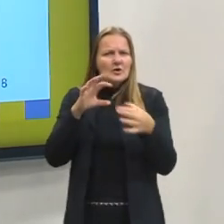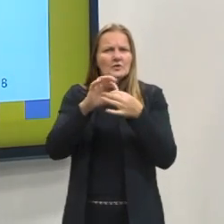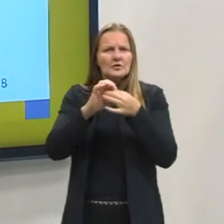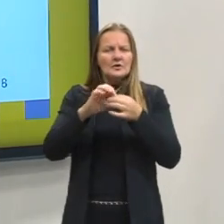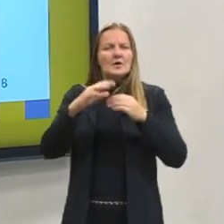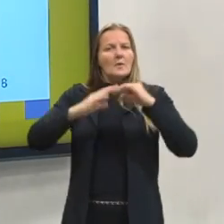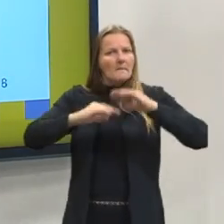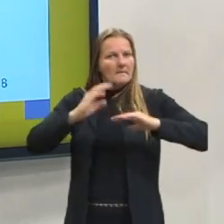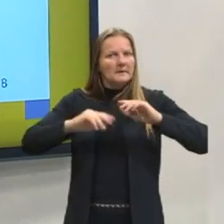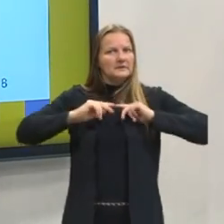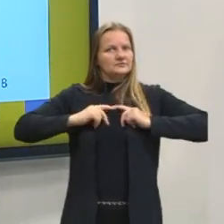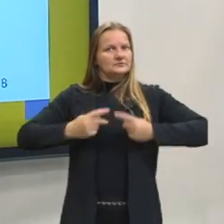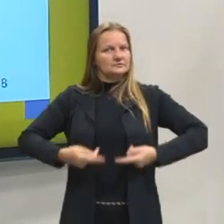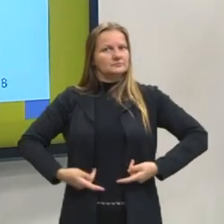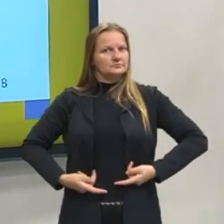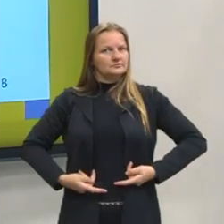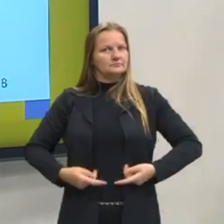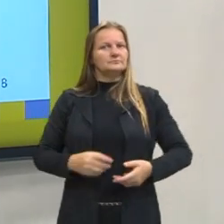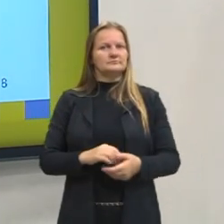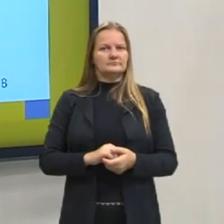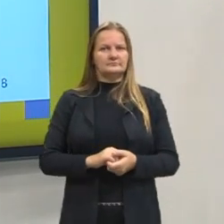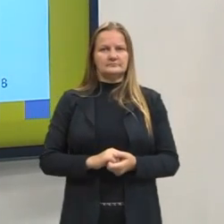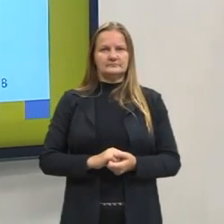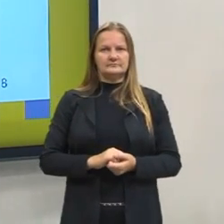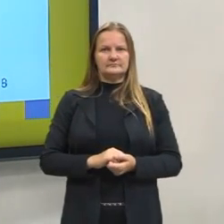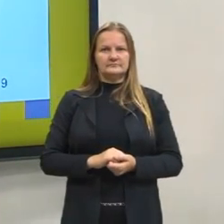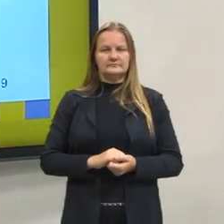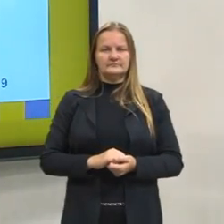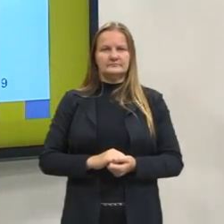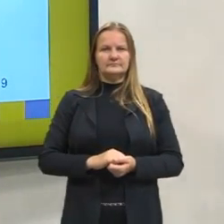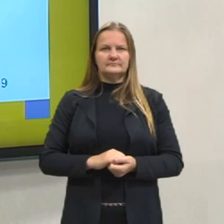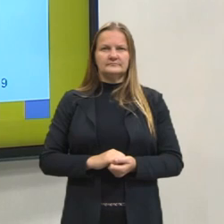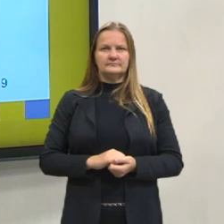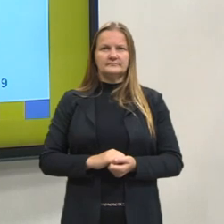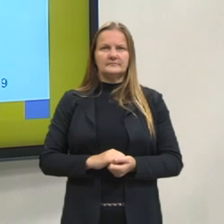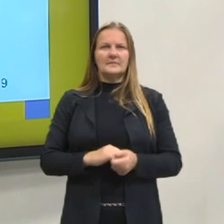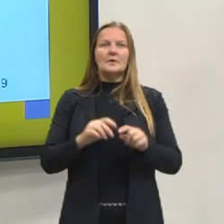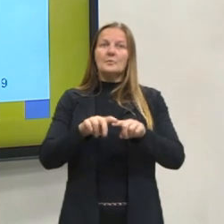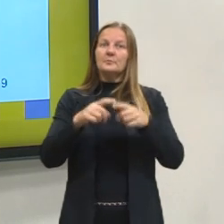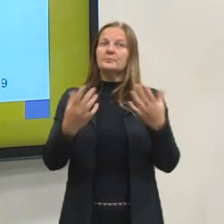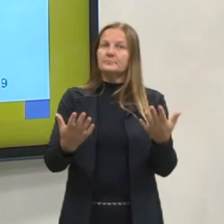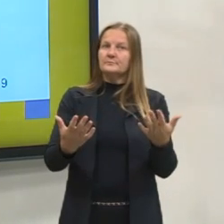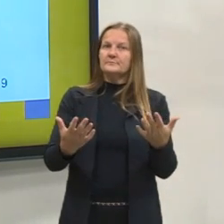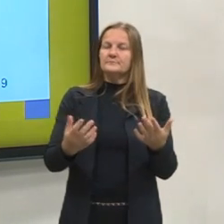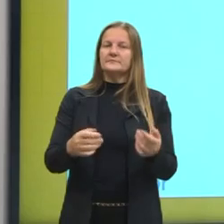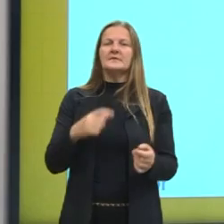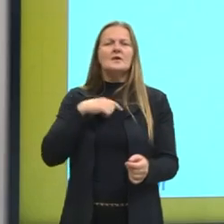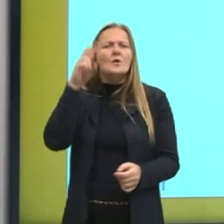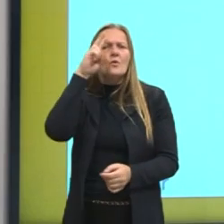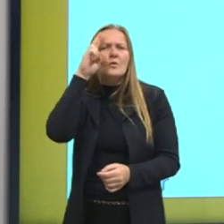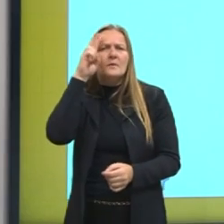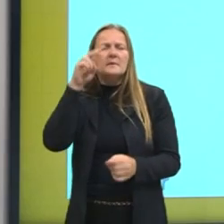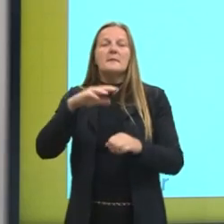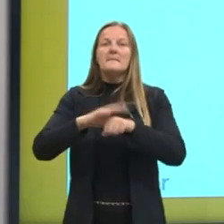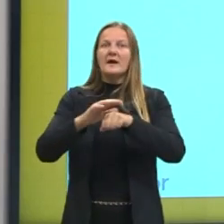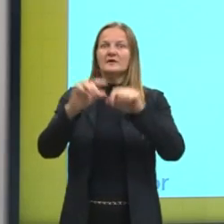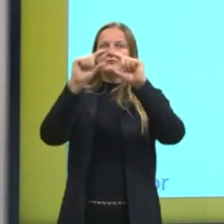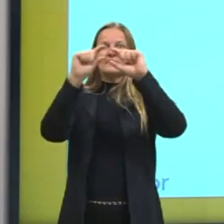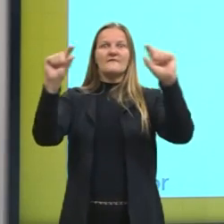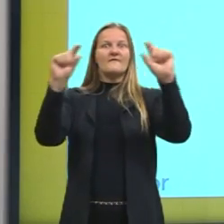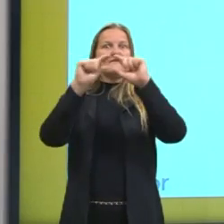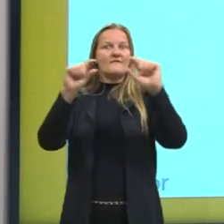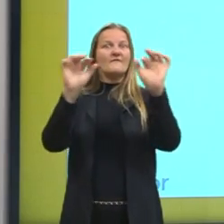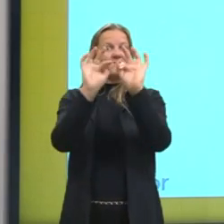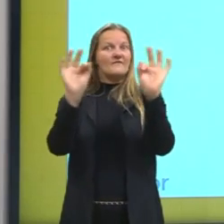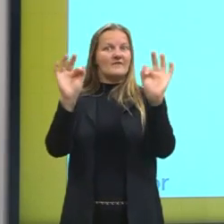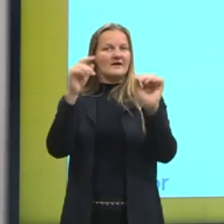às esferas da atividade humana. Pois bem, eu lembrei de mais uma frase dele que eu achei